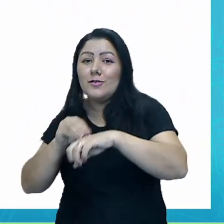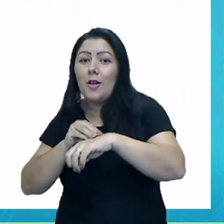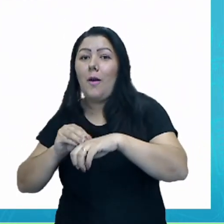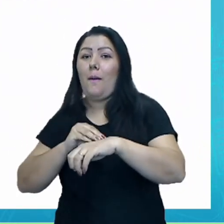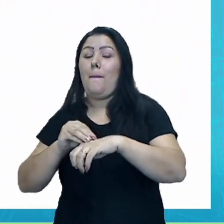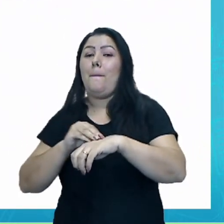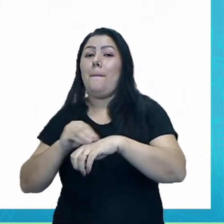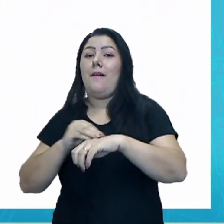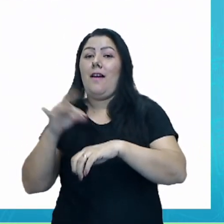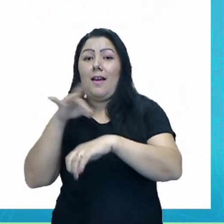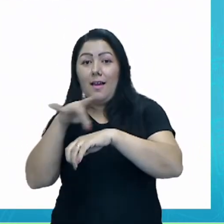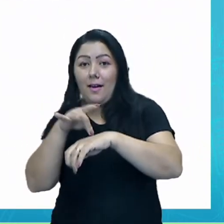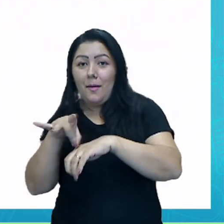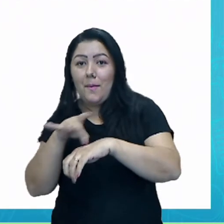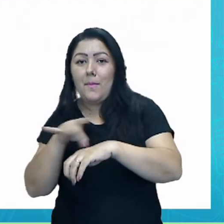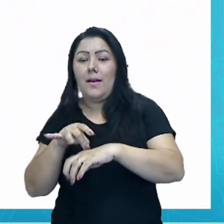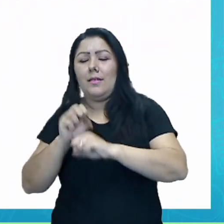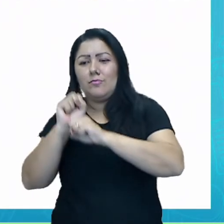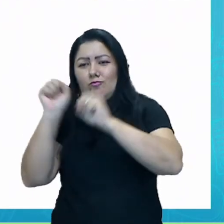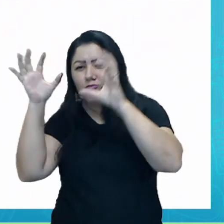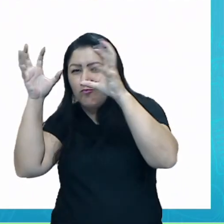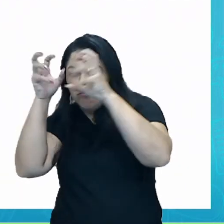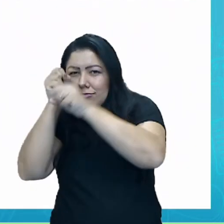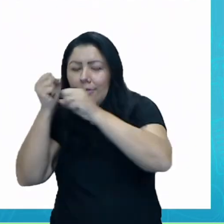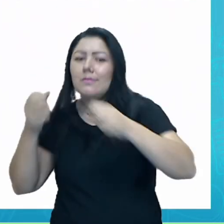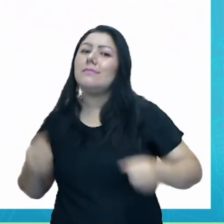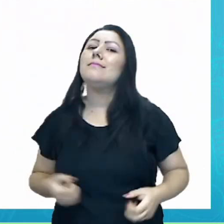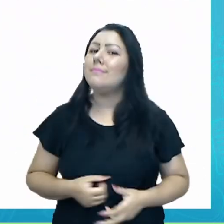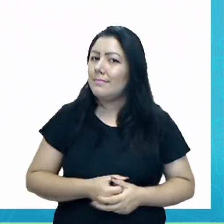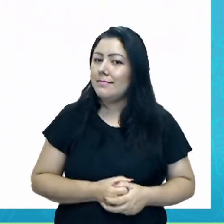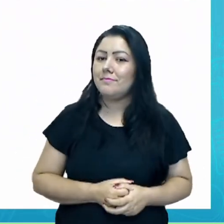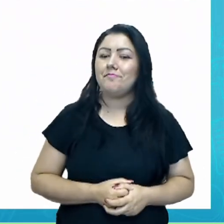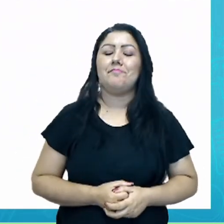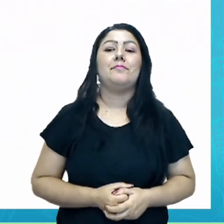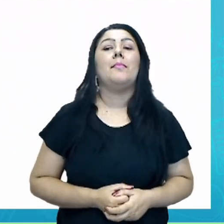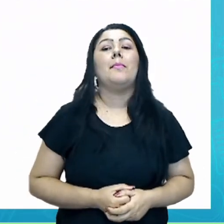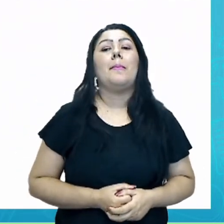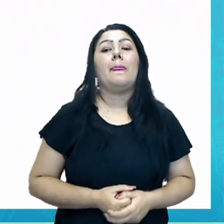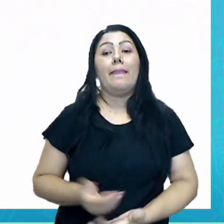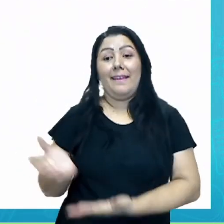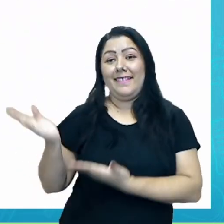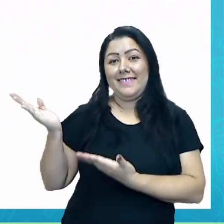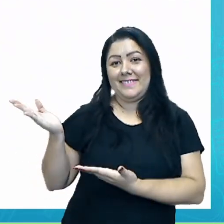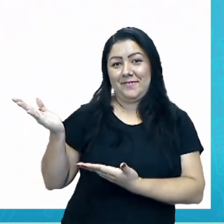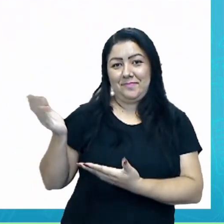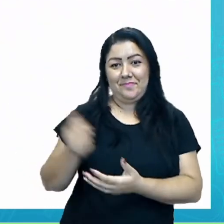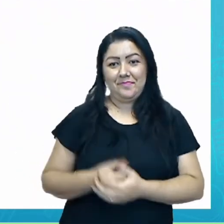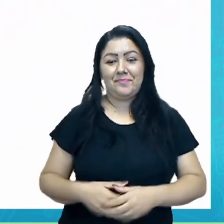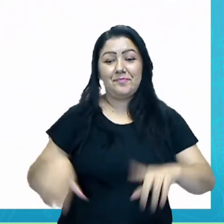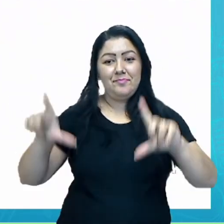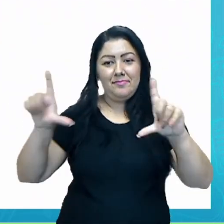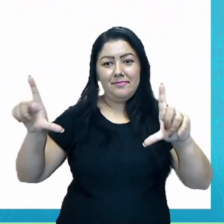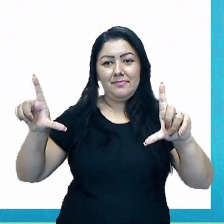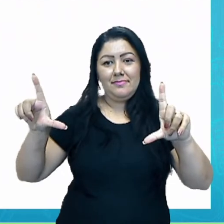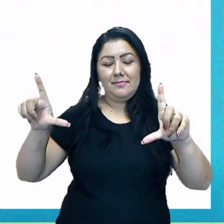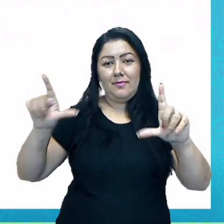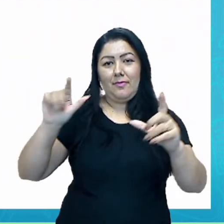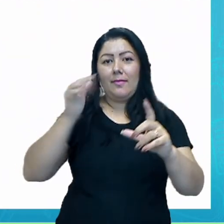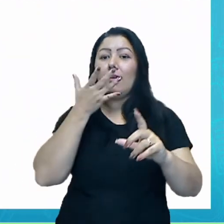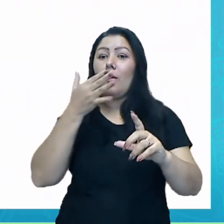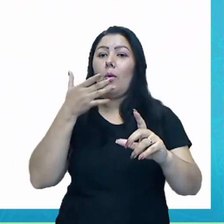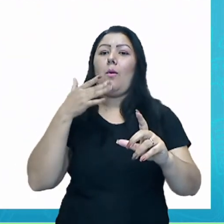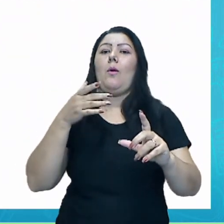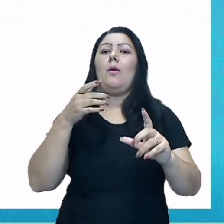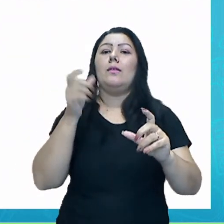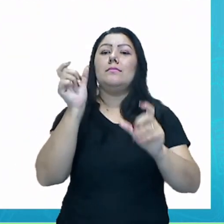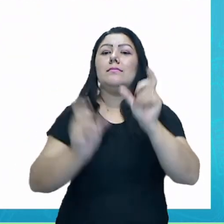preta, também mais escuro vai ficar. A policromia, que ocorre numa composição